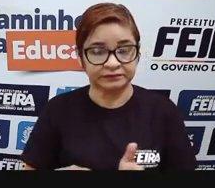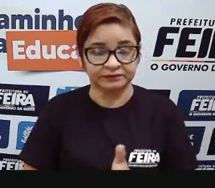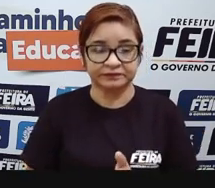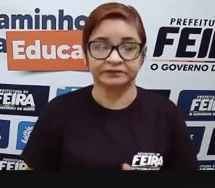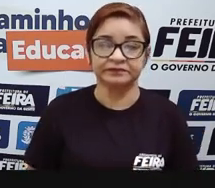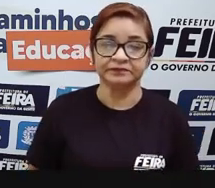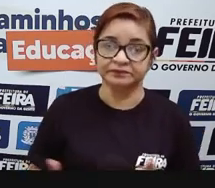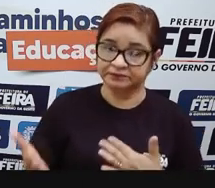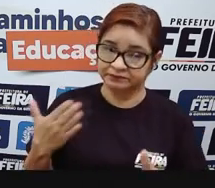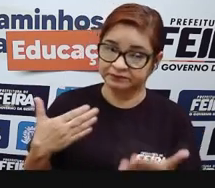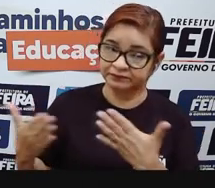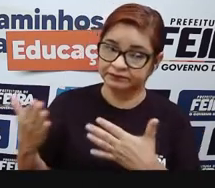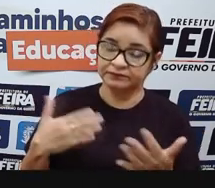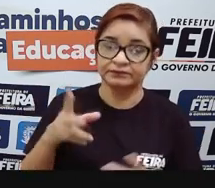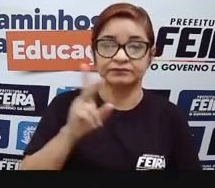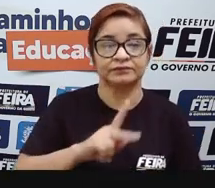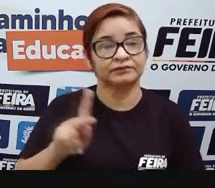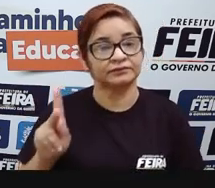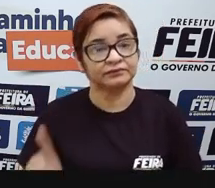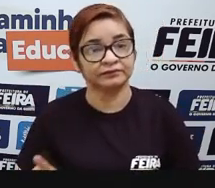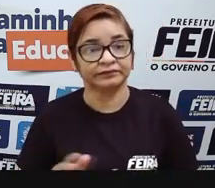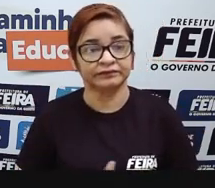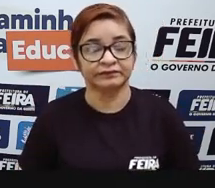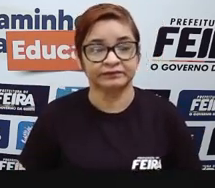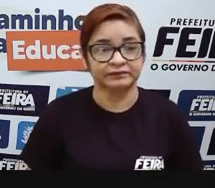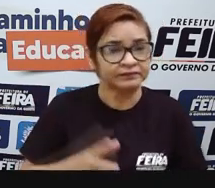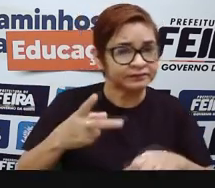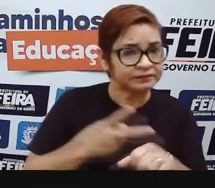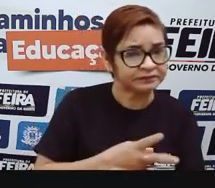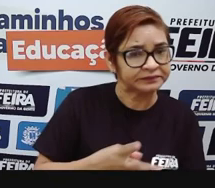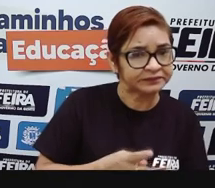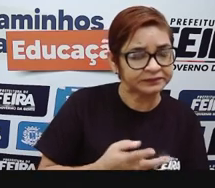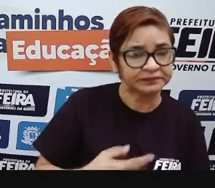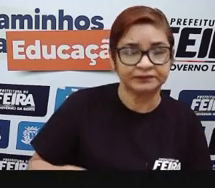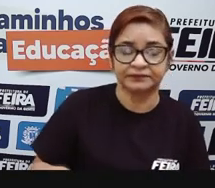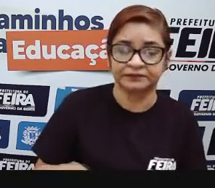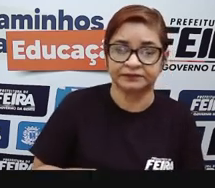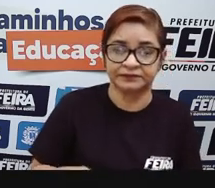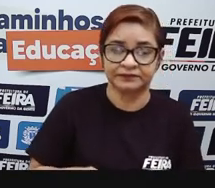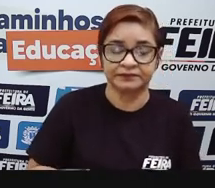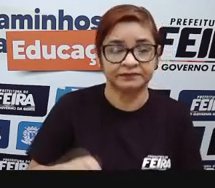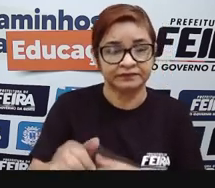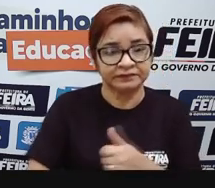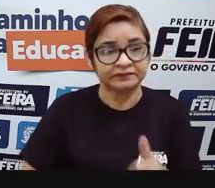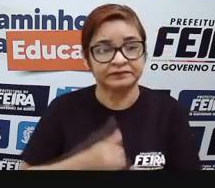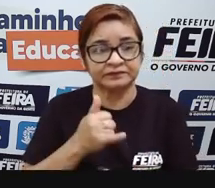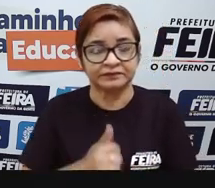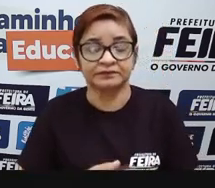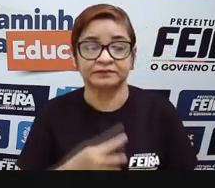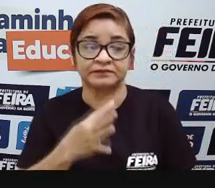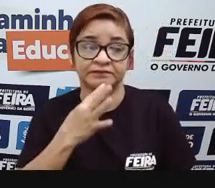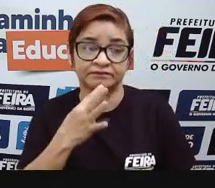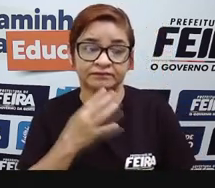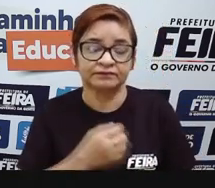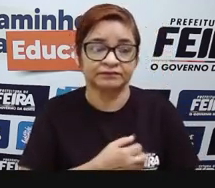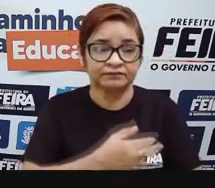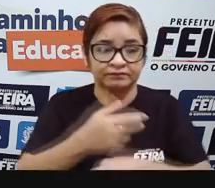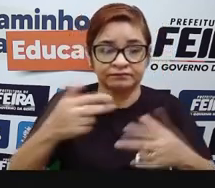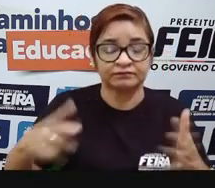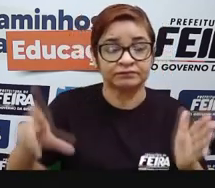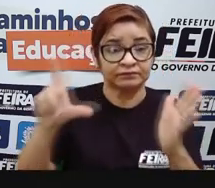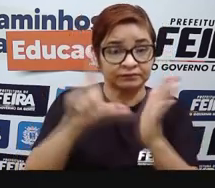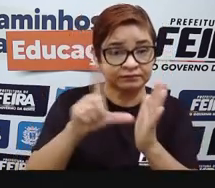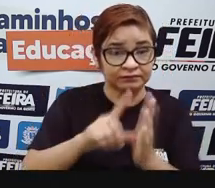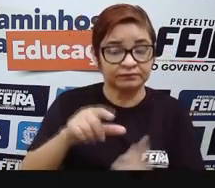com os professores de vocês, façam uma busca também na internet, para conhecer algumas lojas que nós temos